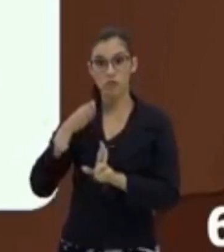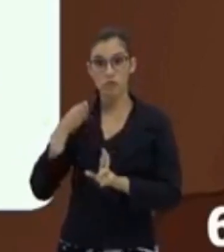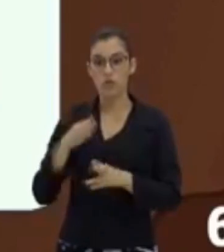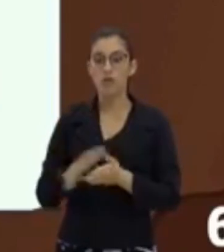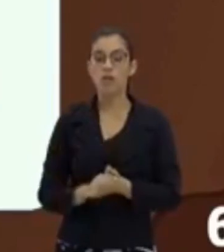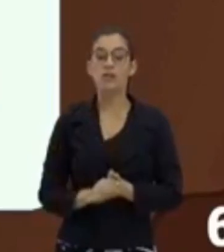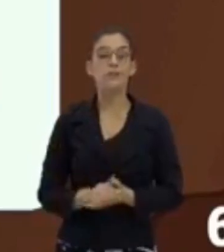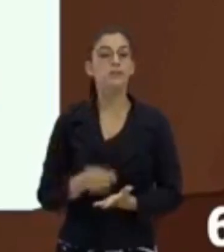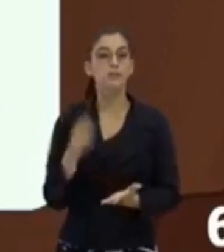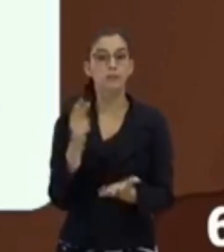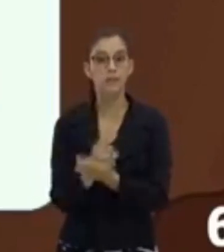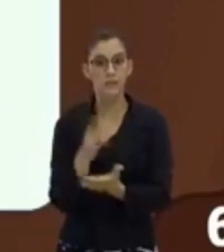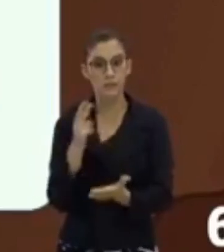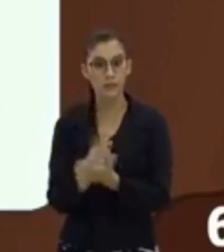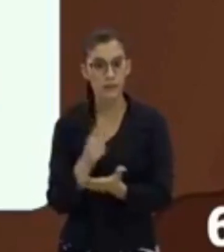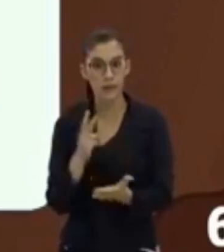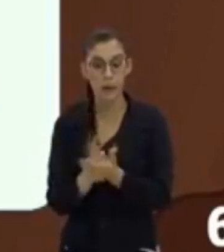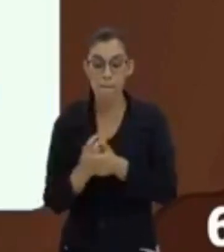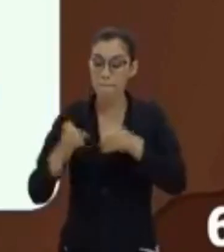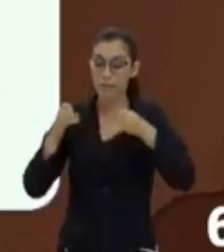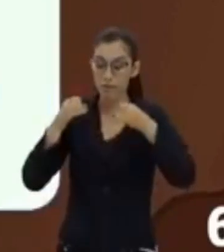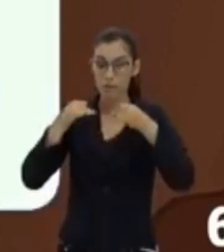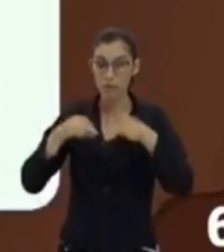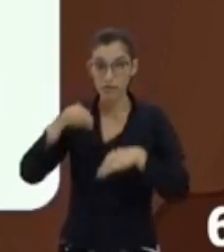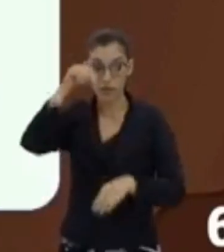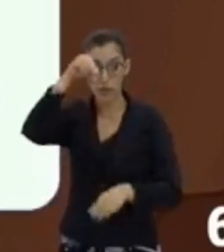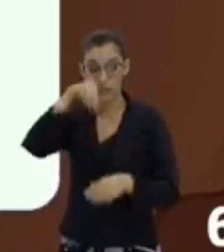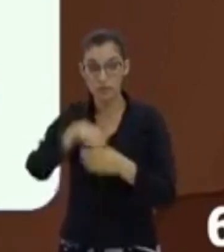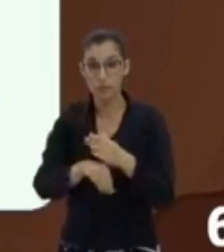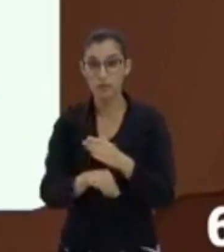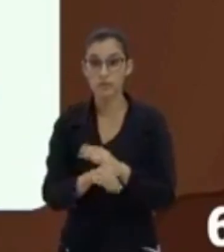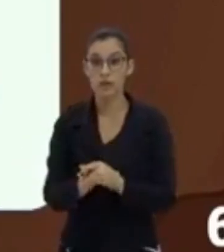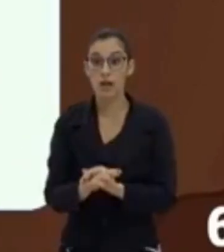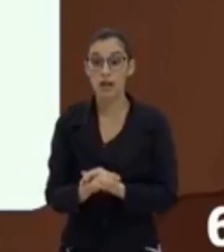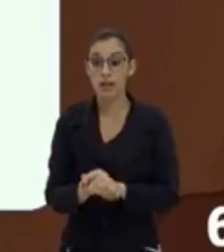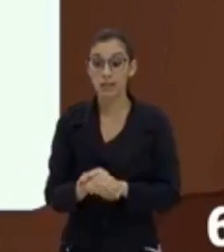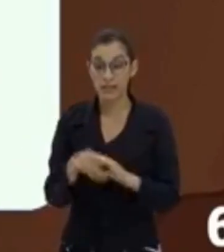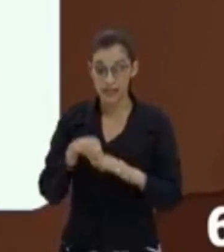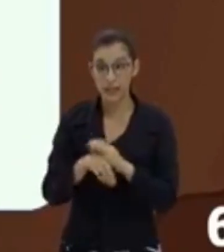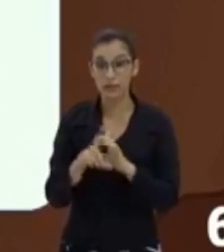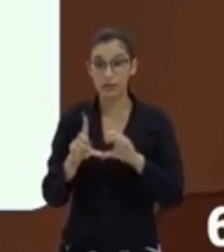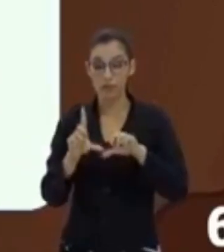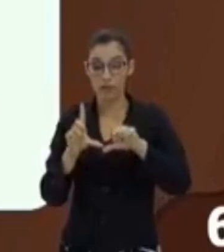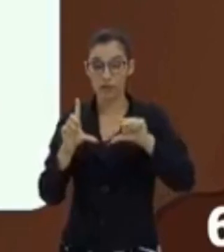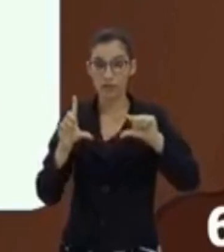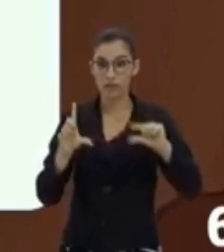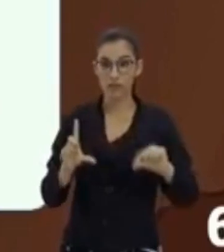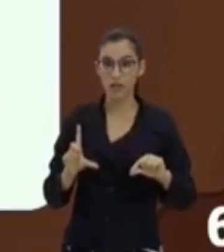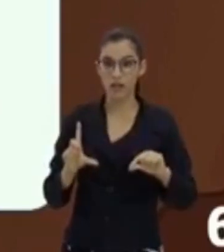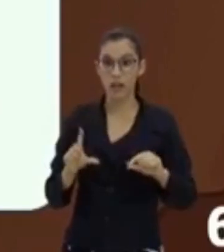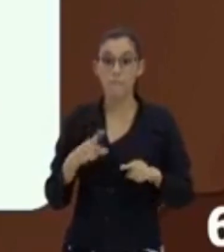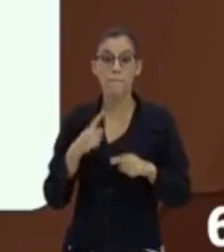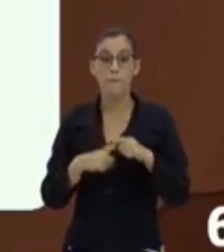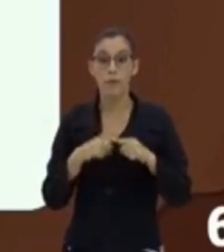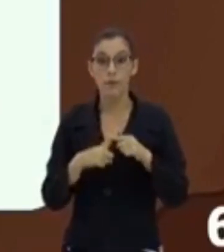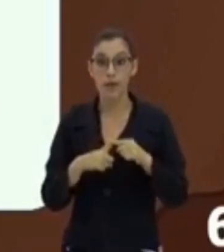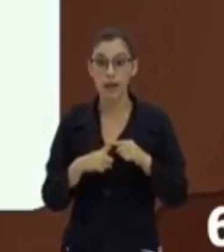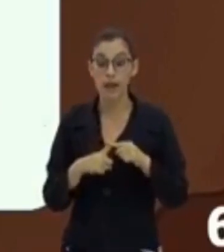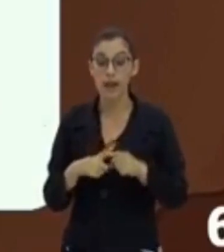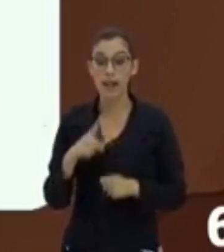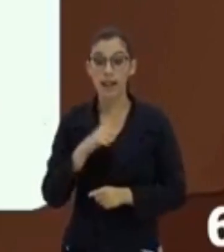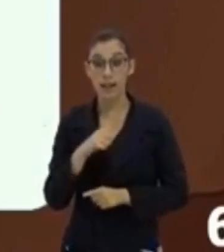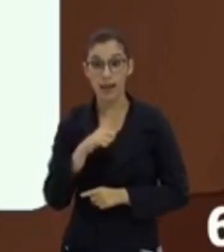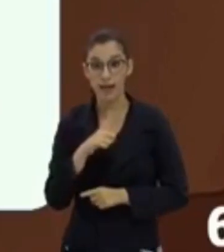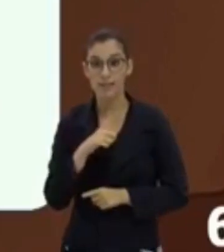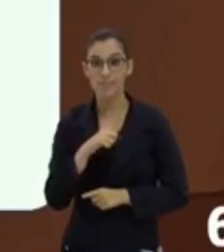ícones ou desses símbolos vão estar presentes na legenda. Porque a legenda é que vai ter essa função.